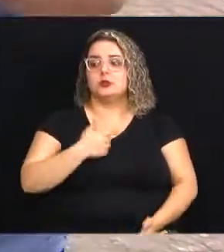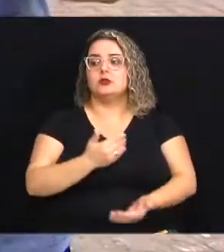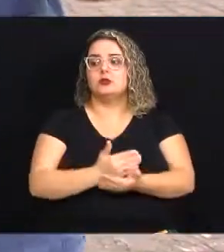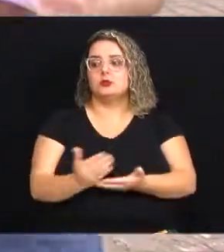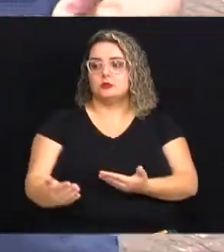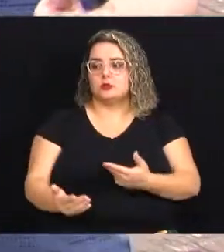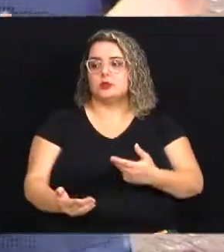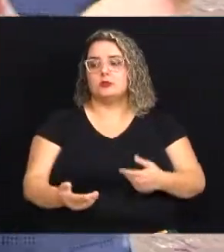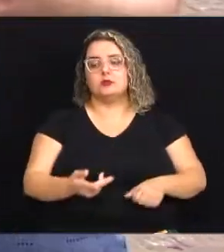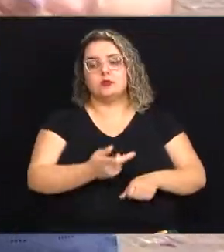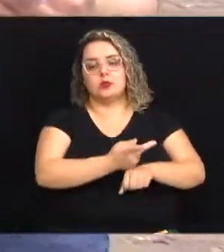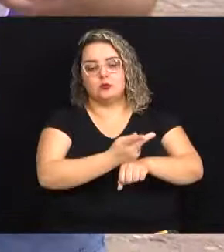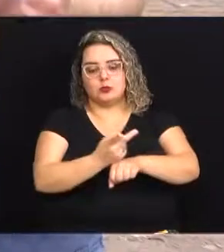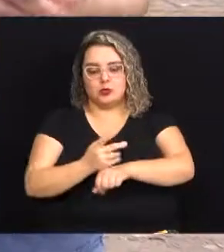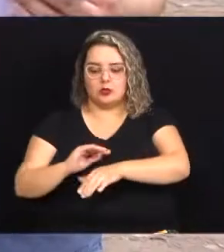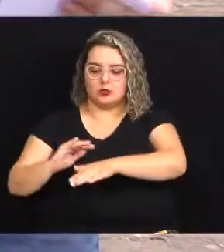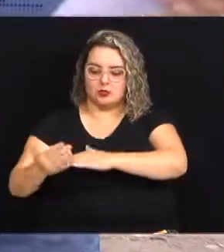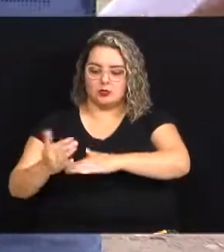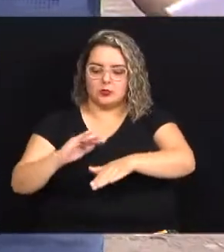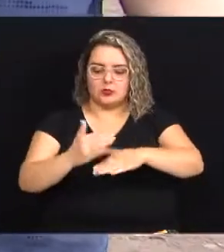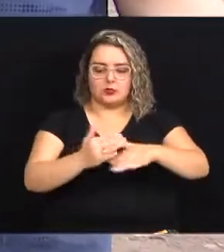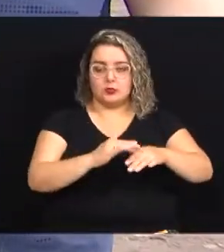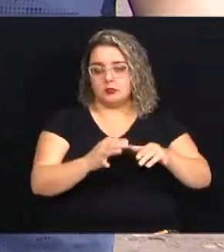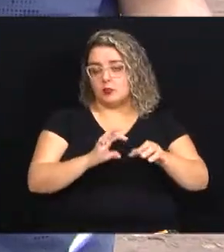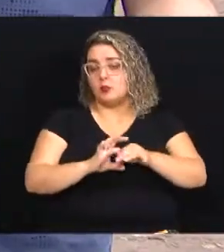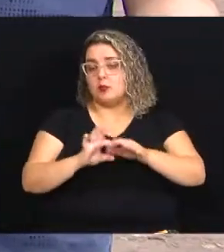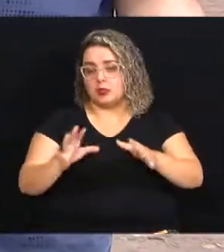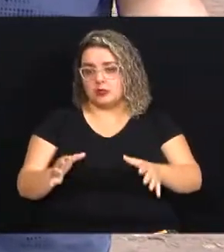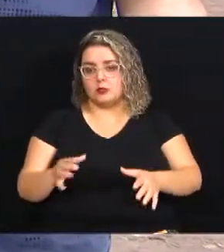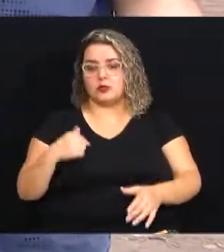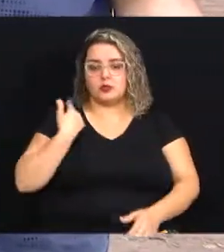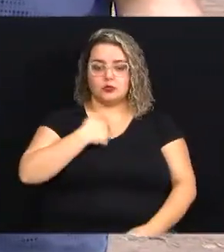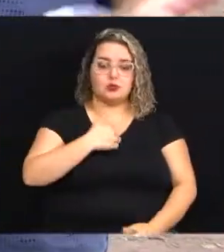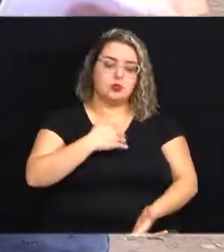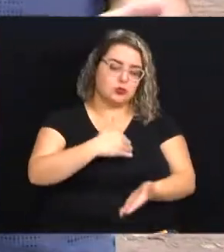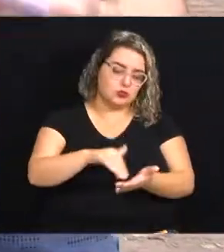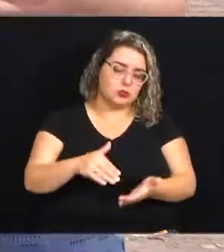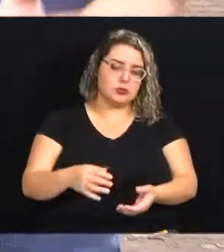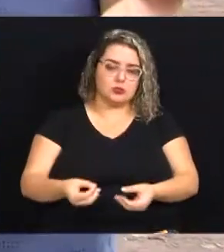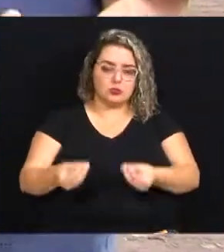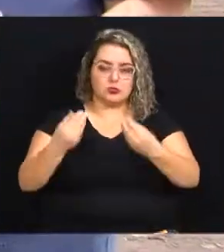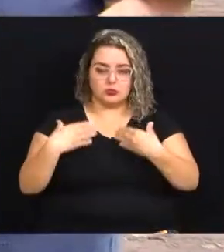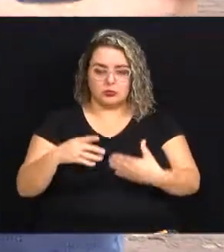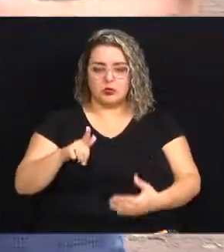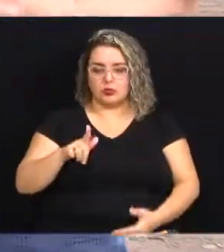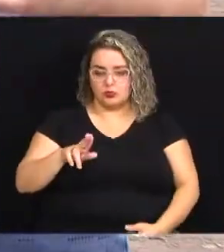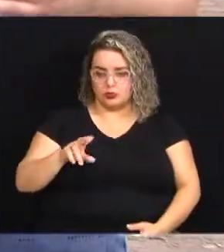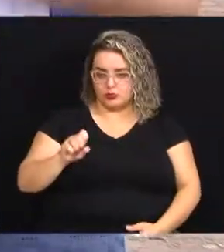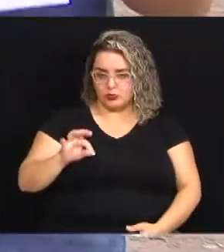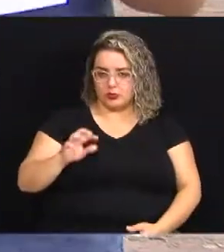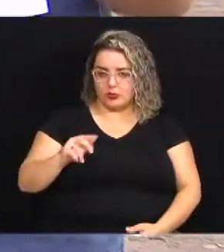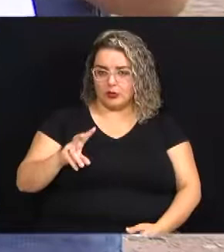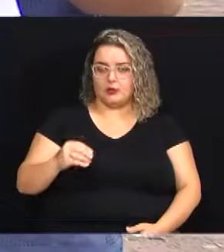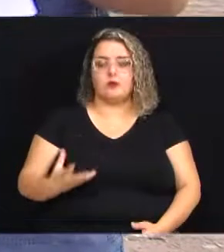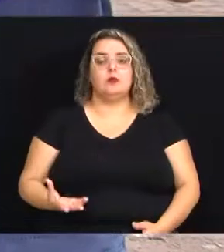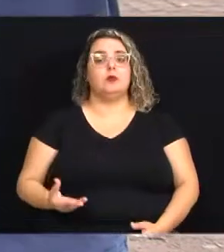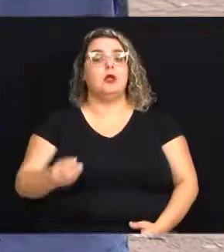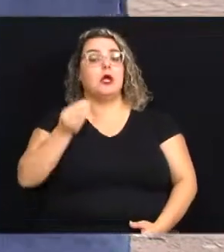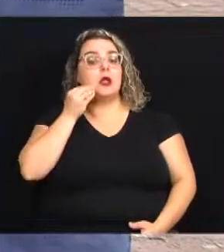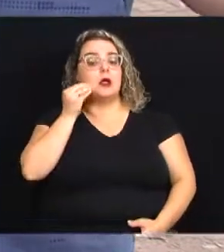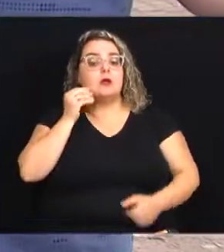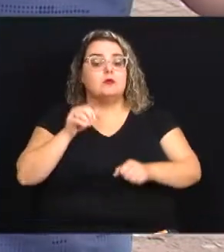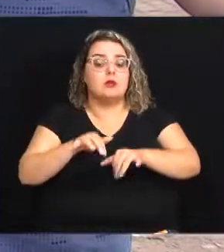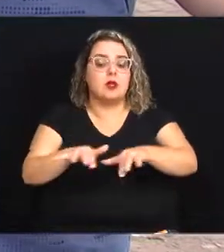começamos a correr atrás nos bairros através até de uma liberdade que o nosso secretário nos deu o secretário Gustavo para que a gente pudesse ir tentando